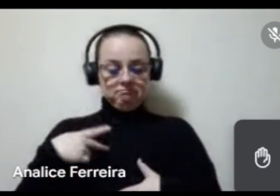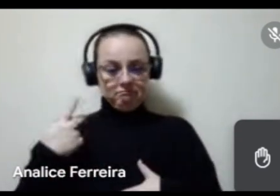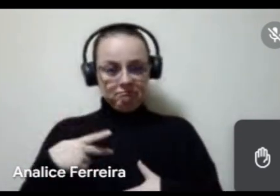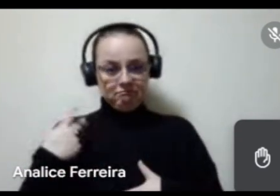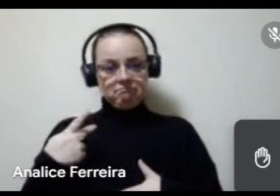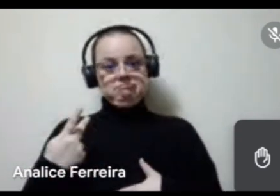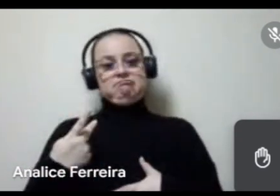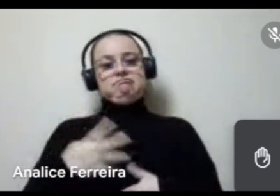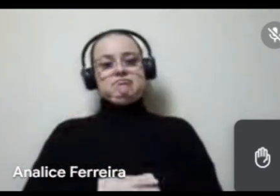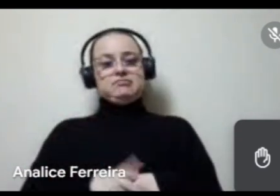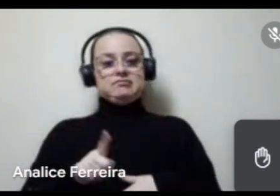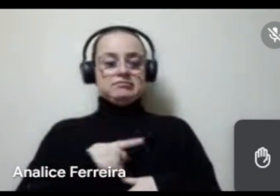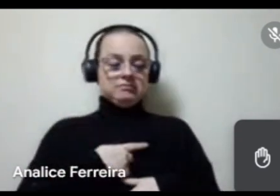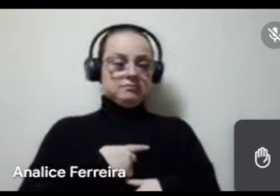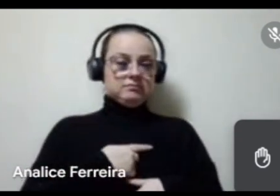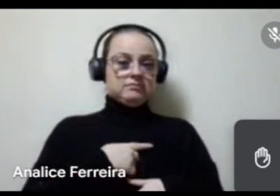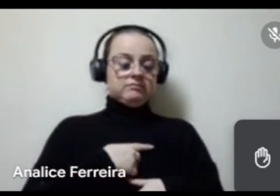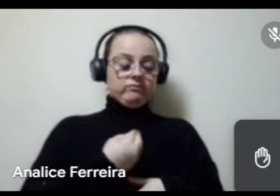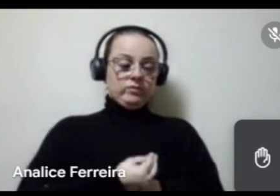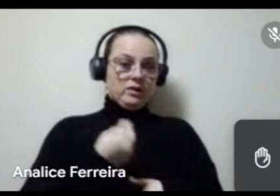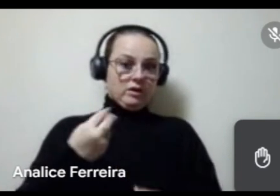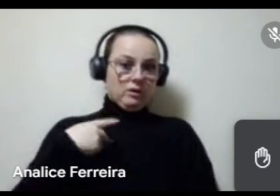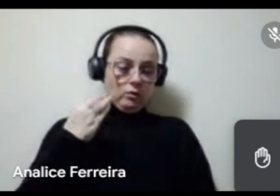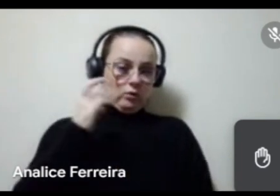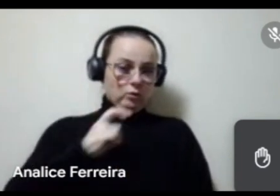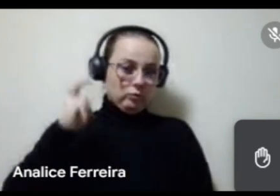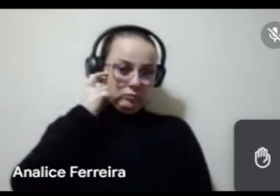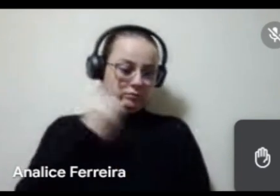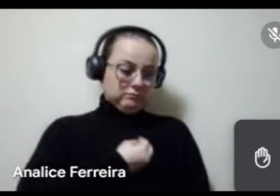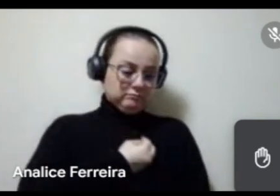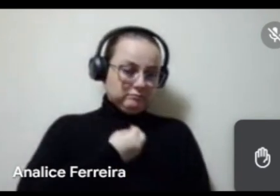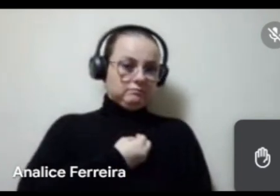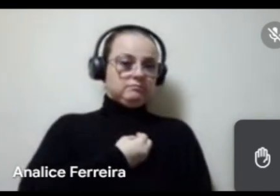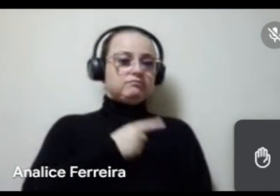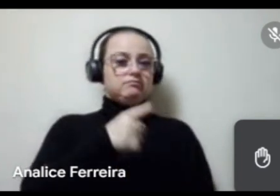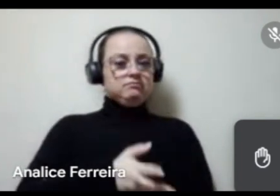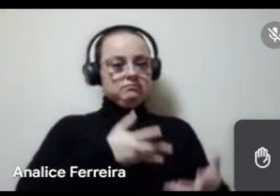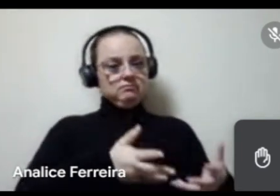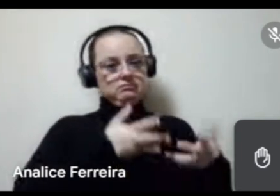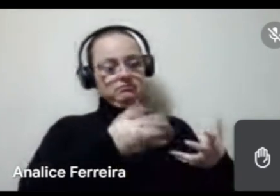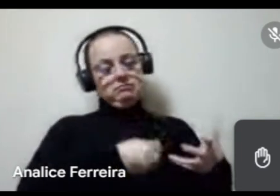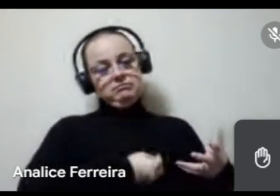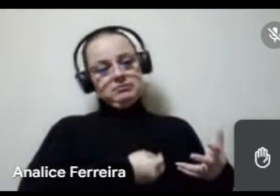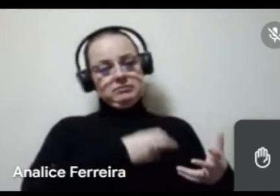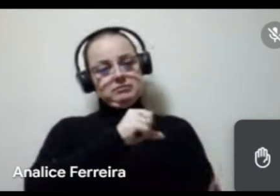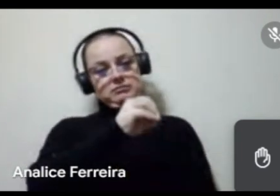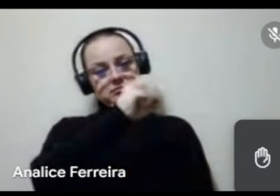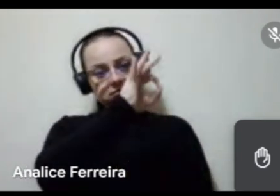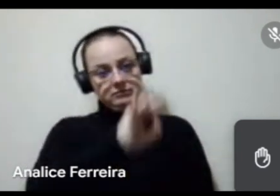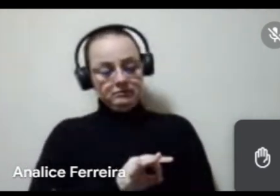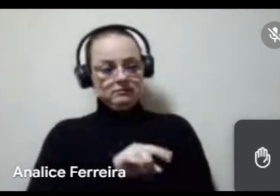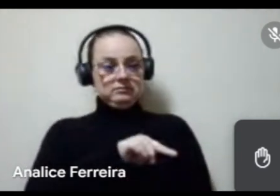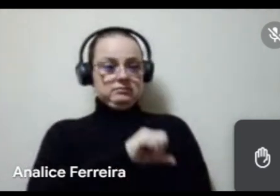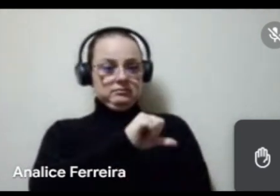10% vai para a cultura viva, para a política nacional cultura viva, que fomenta os pontos de cultura. Então, pega esses 90%. Desses